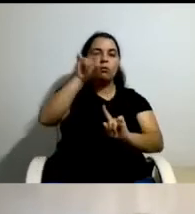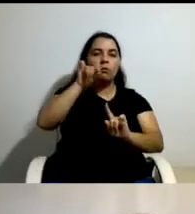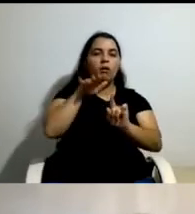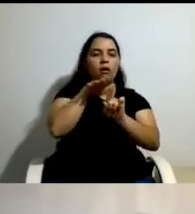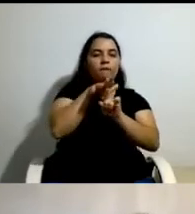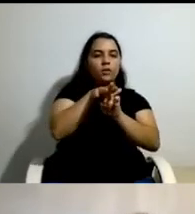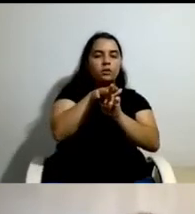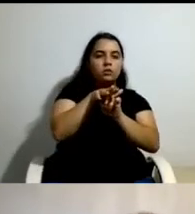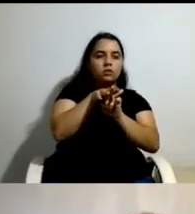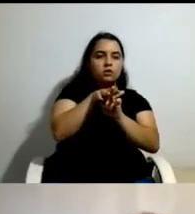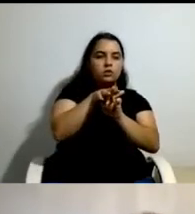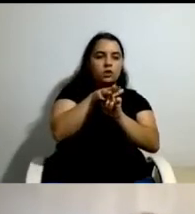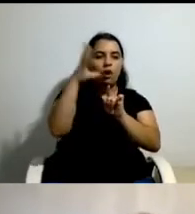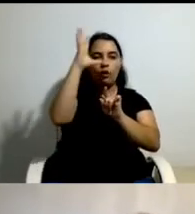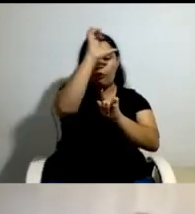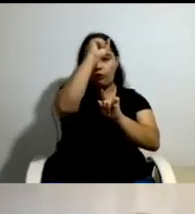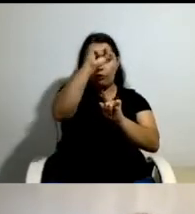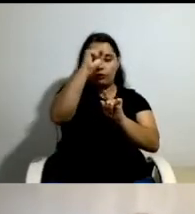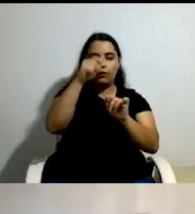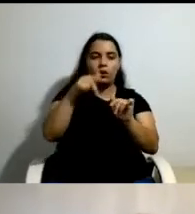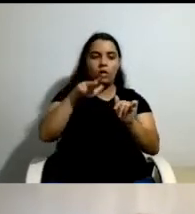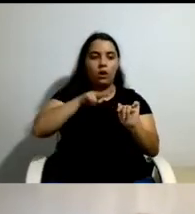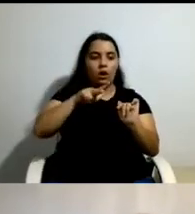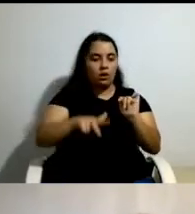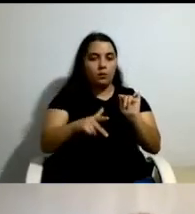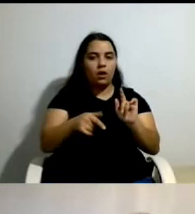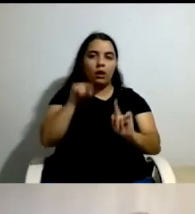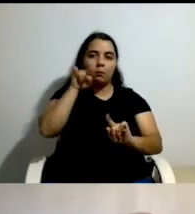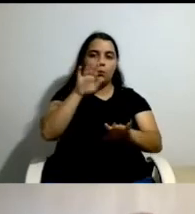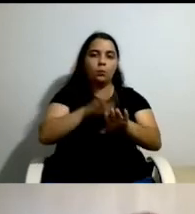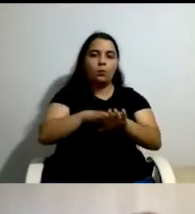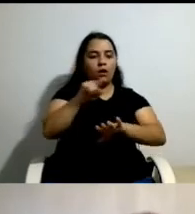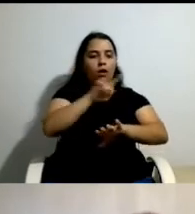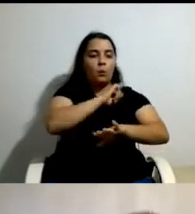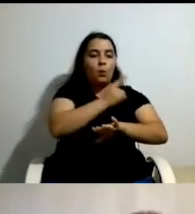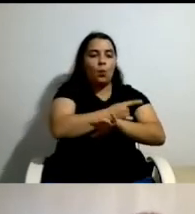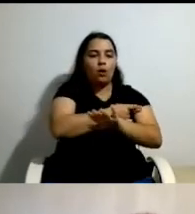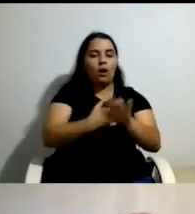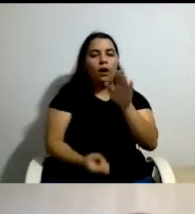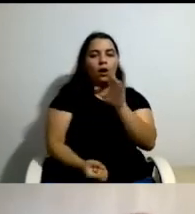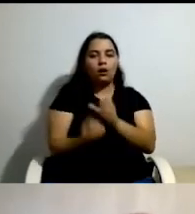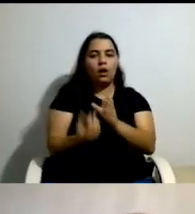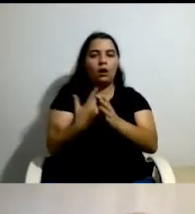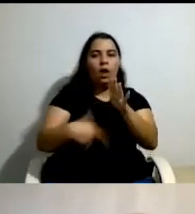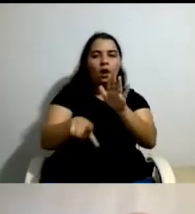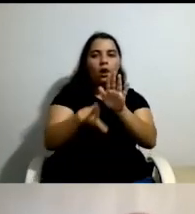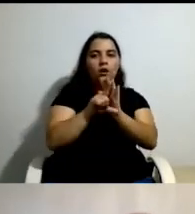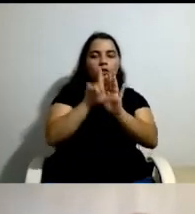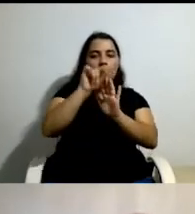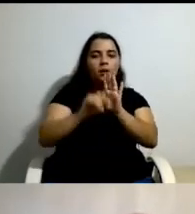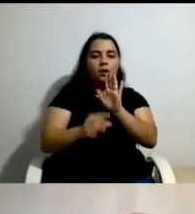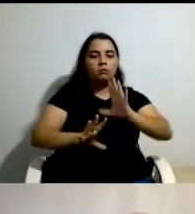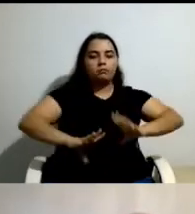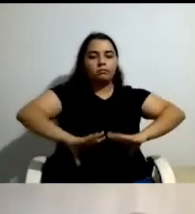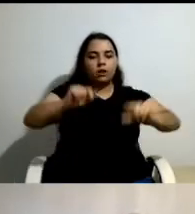portuguesas, quem tem poder para legislar nesta área e para desenvolver os projetos que temos atualmente. Este projeto,